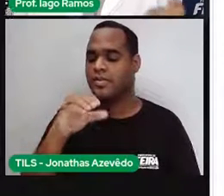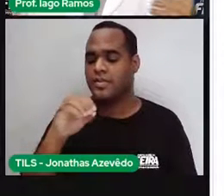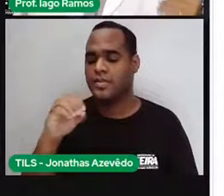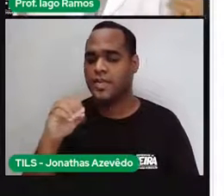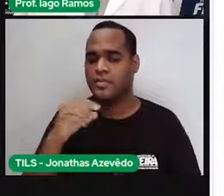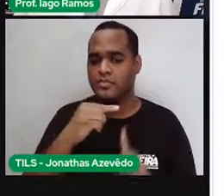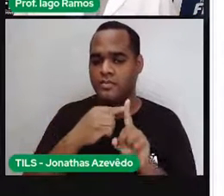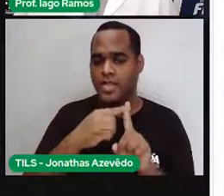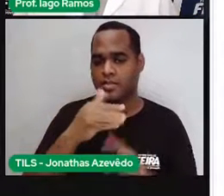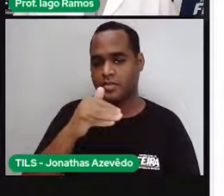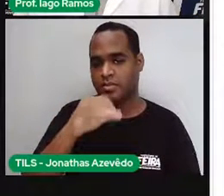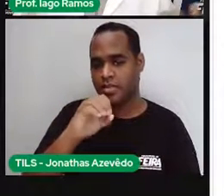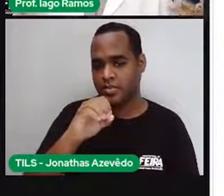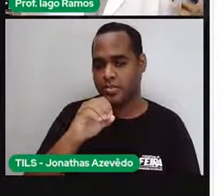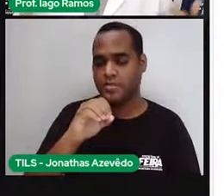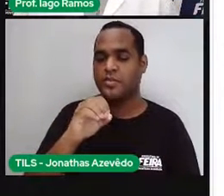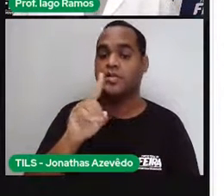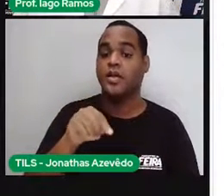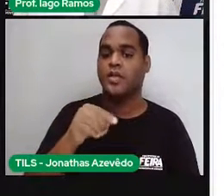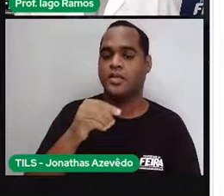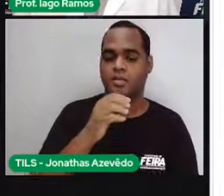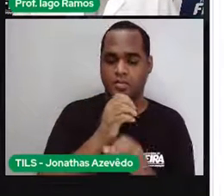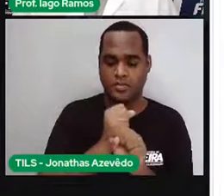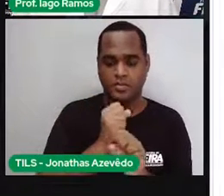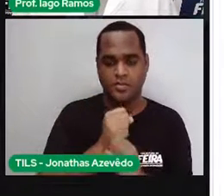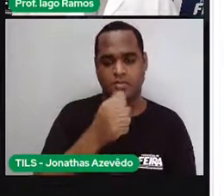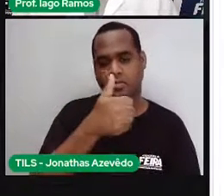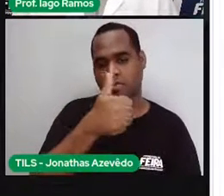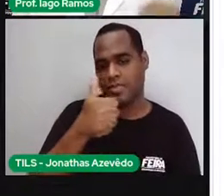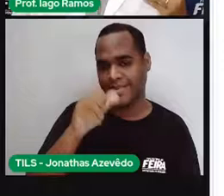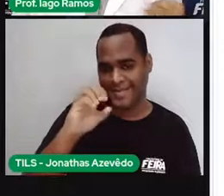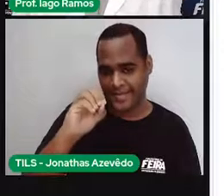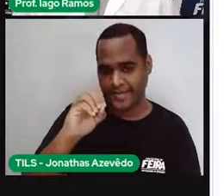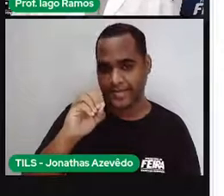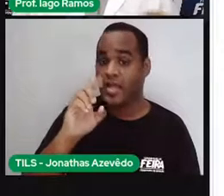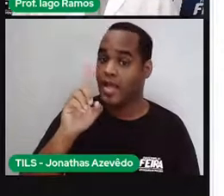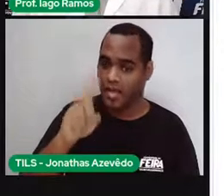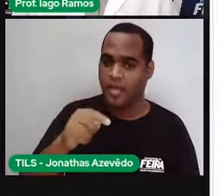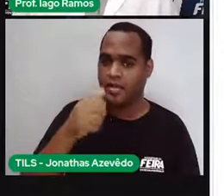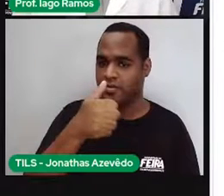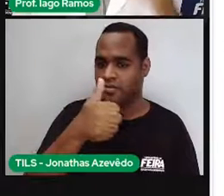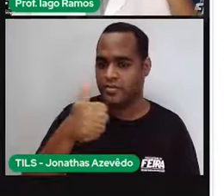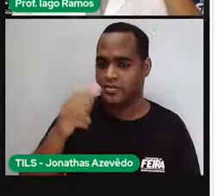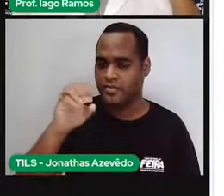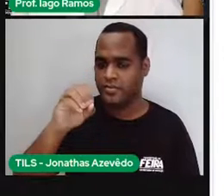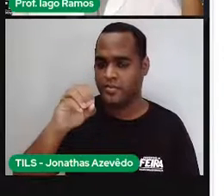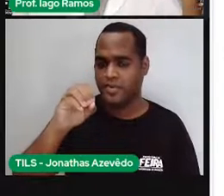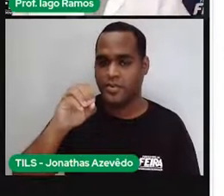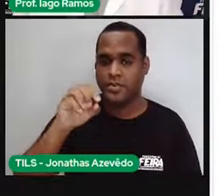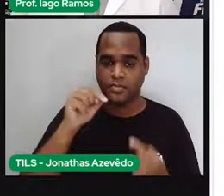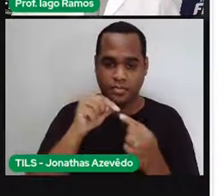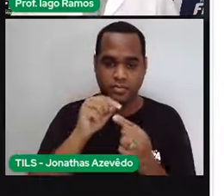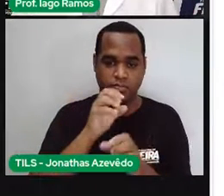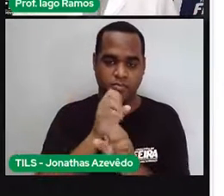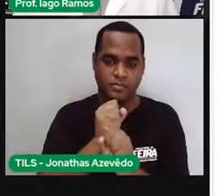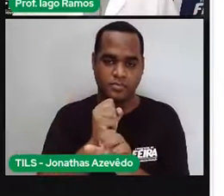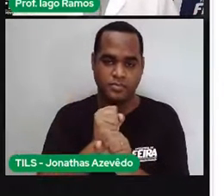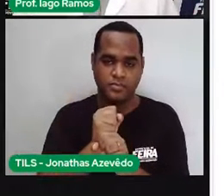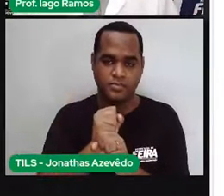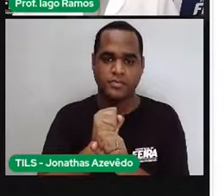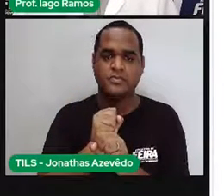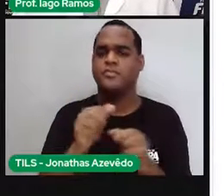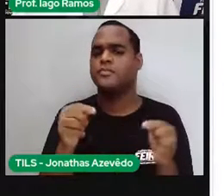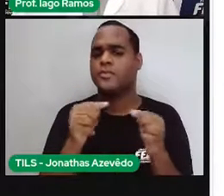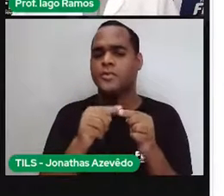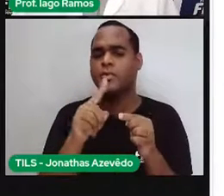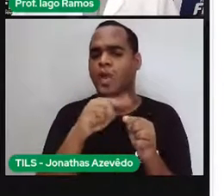dá 110. 110. Então, a gente tem ali 110 até o momento. Guarda esse 110, porque agora